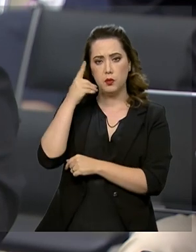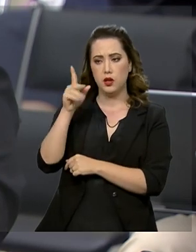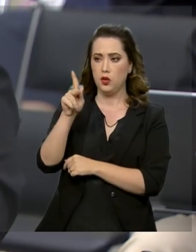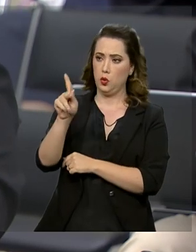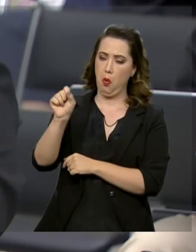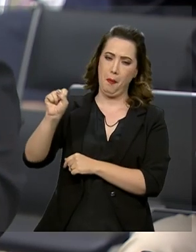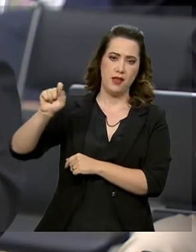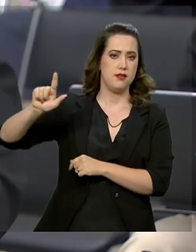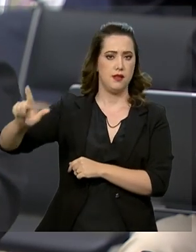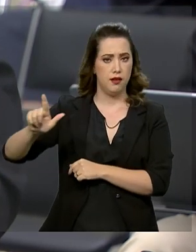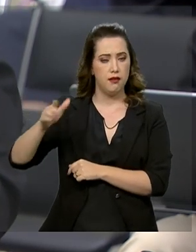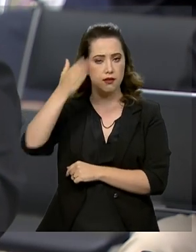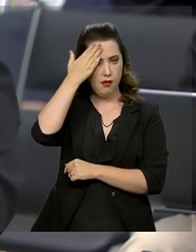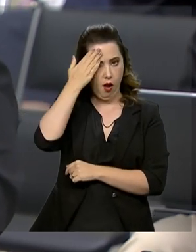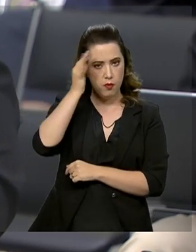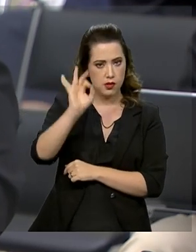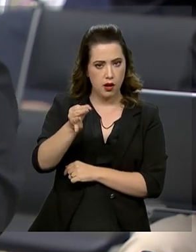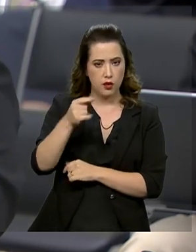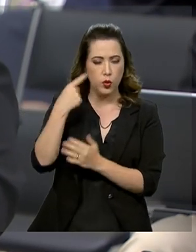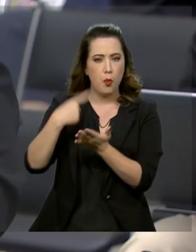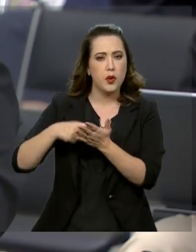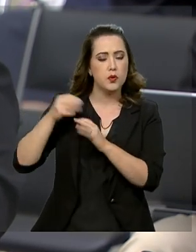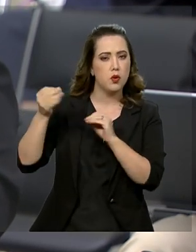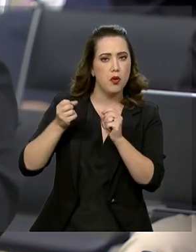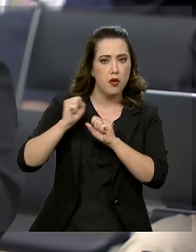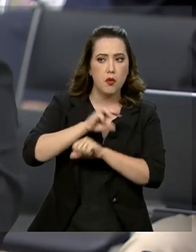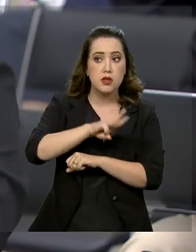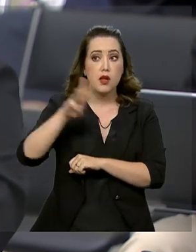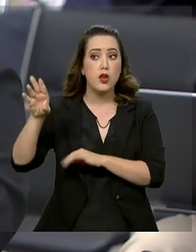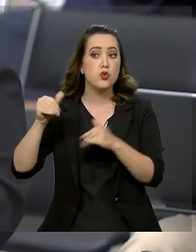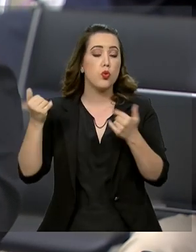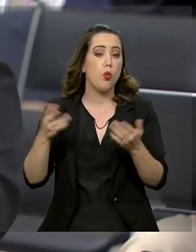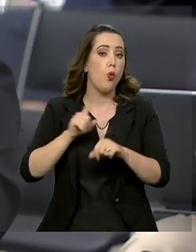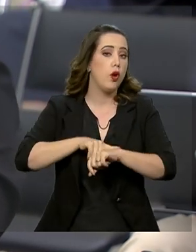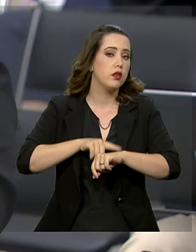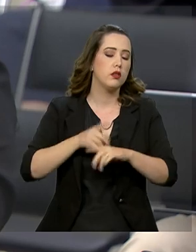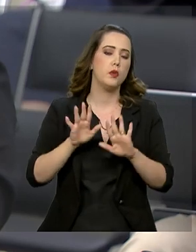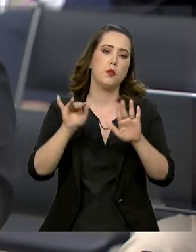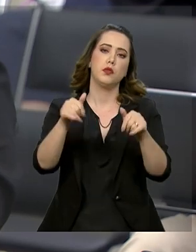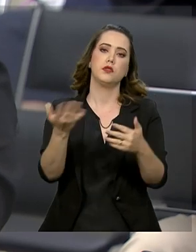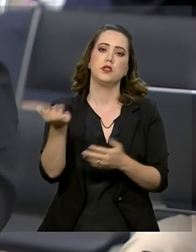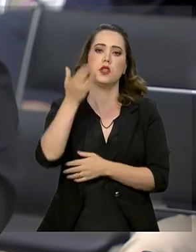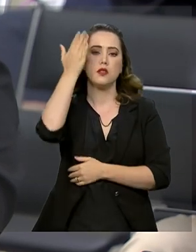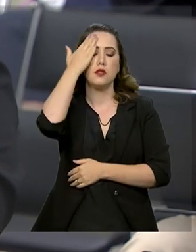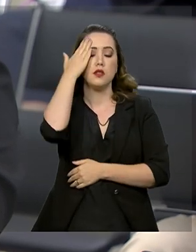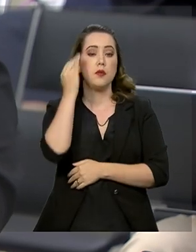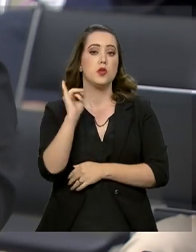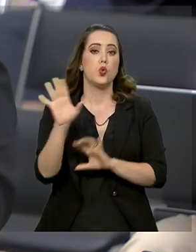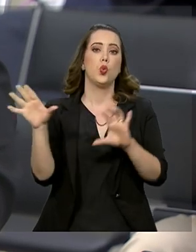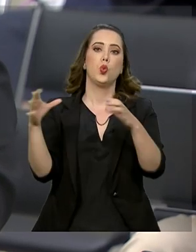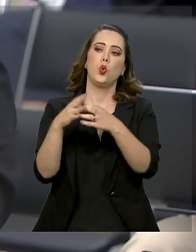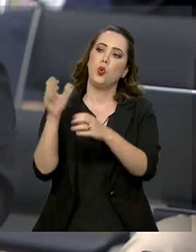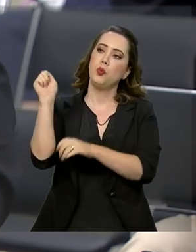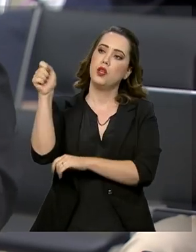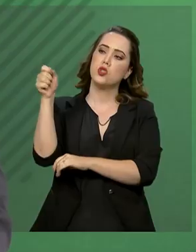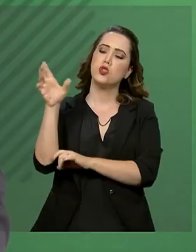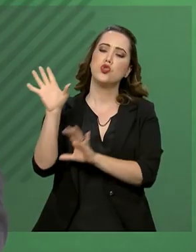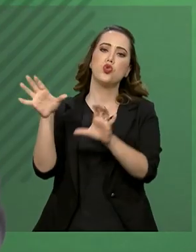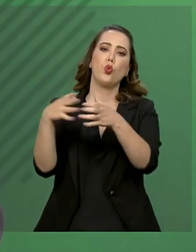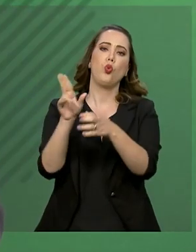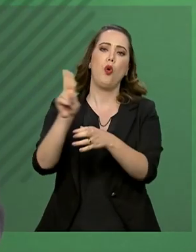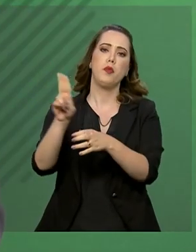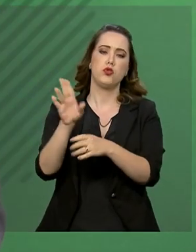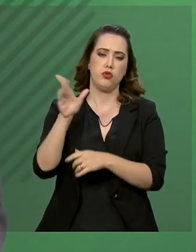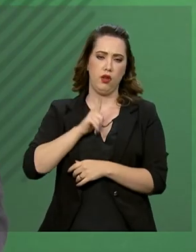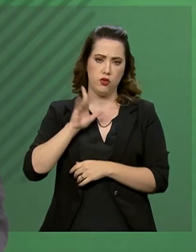entrevista e se ela vai ser publicada em algum momento. E aí, por fim, também eu queria saber a comitiva da Argentina, por gentileza. Obrigada.